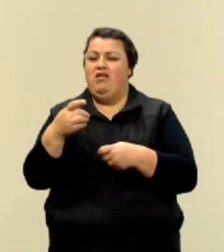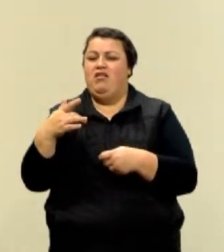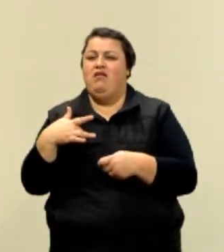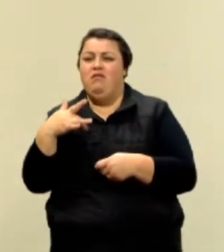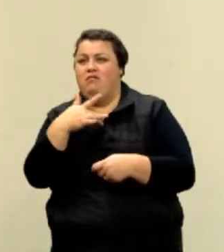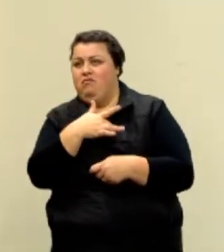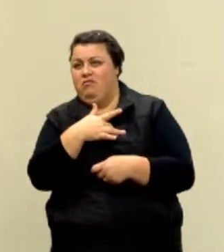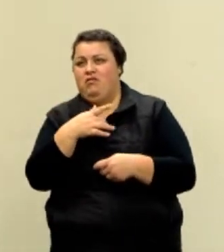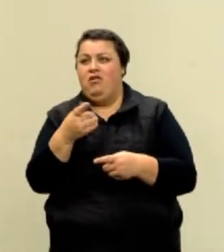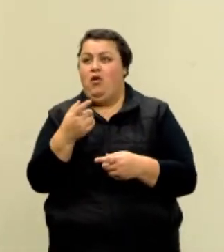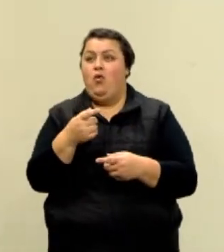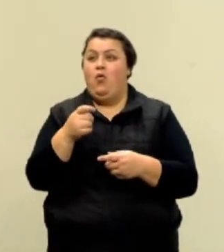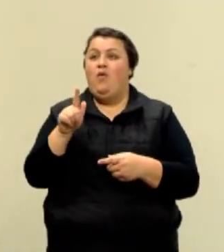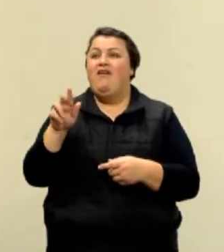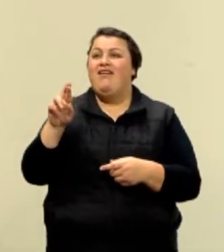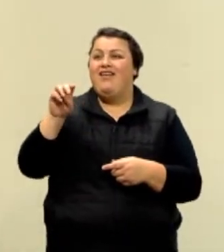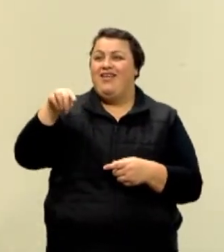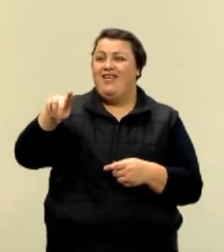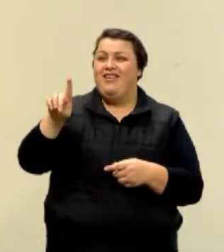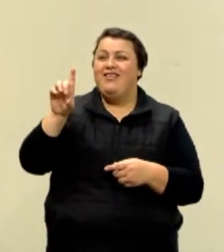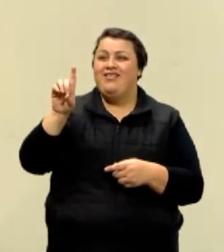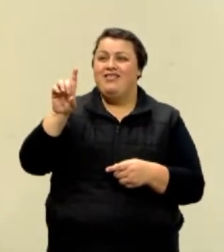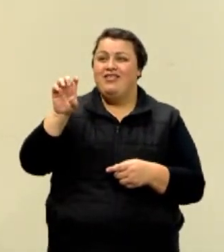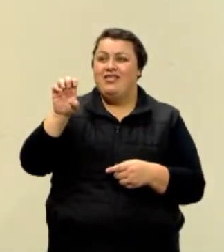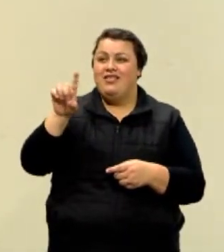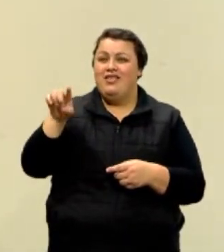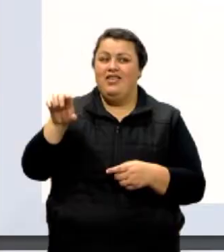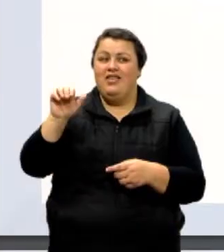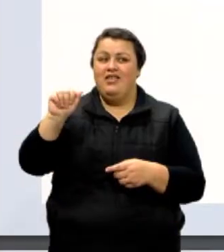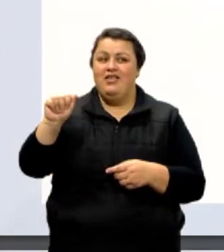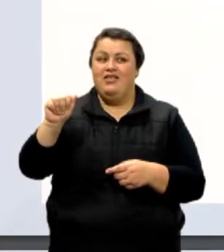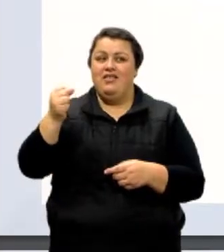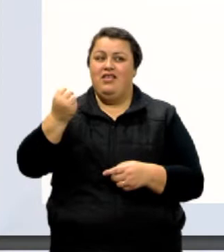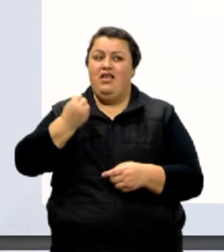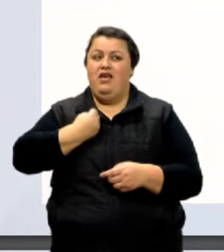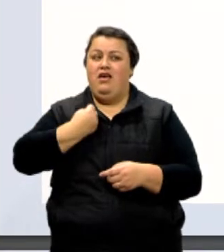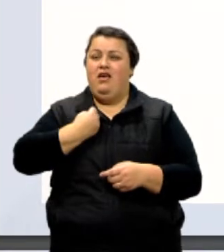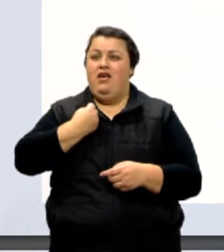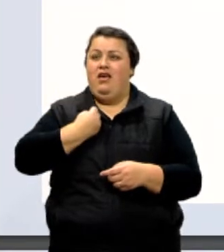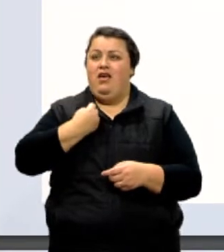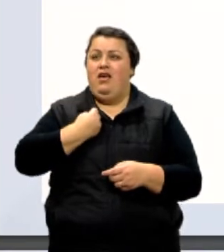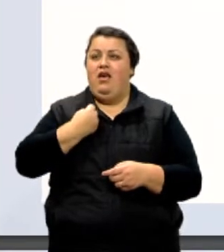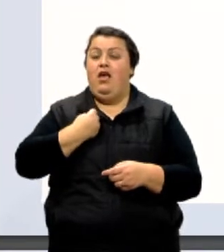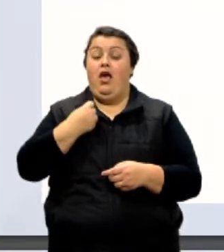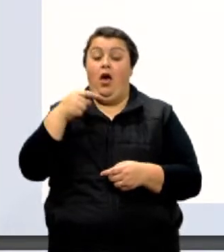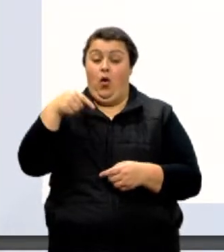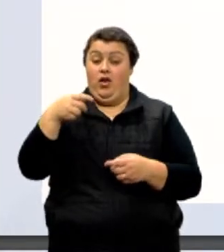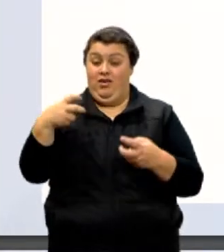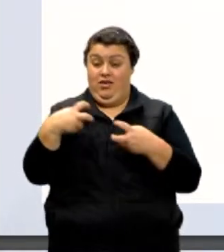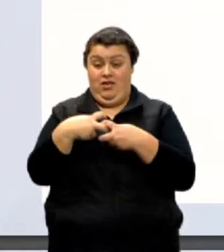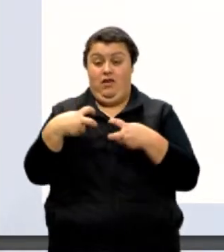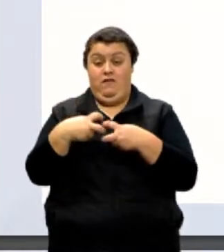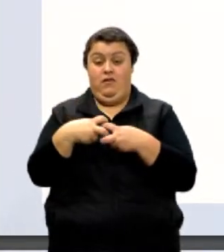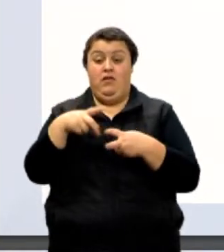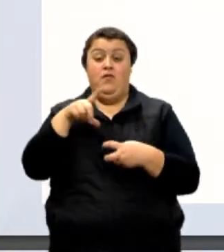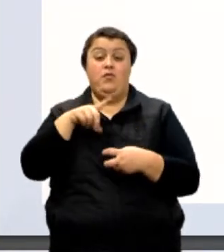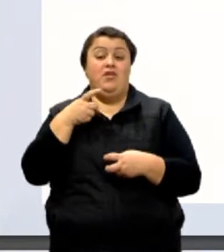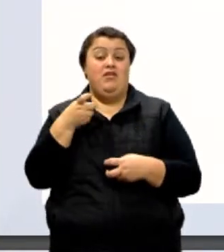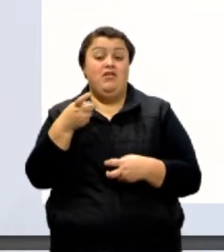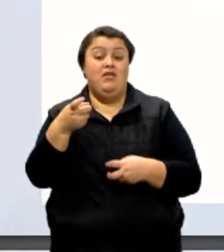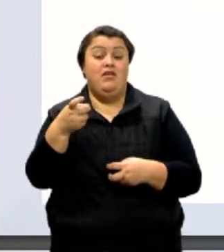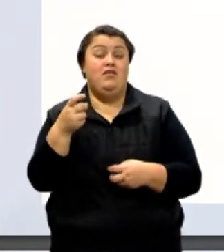grandeza é qualquer propriedade que pode ser expressa numericamente. Claro que nós, na física, teremos interesse em algumas grandezas,